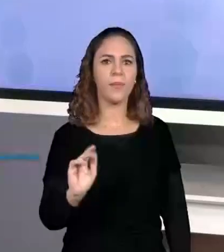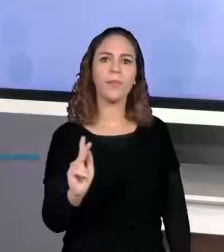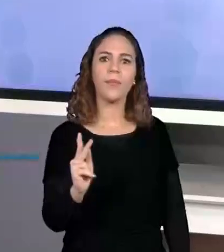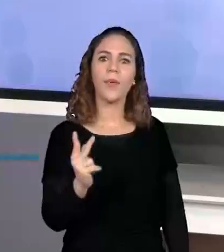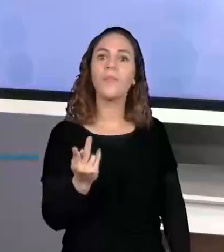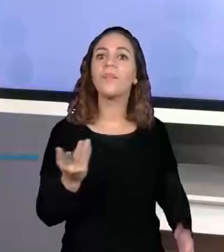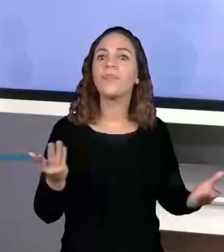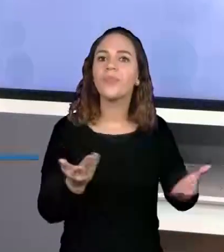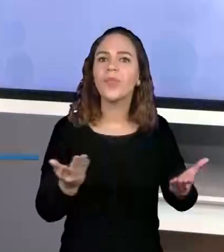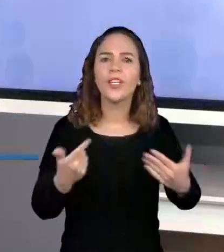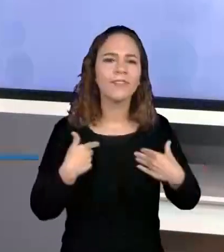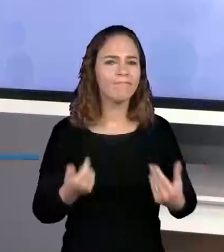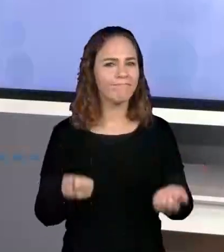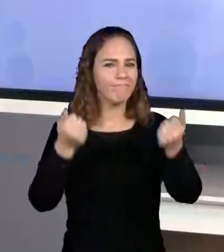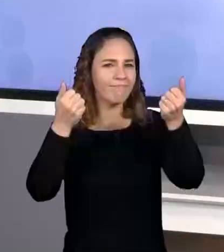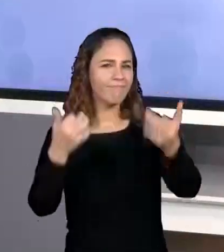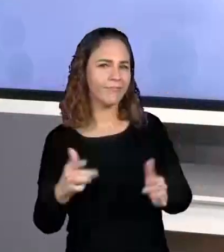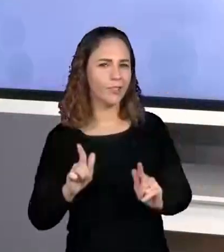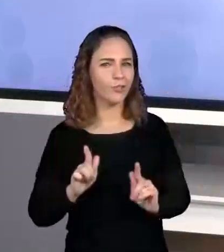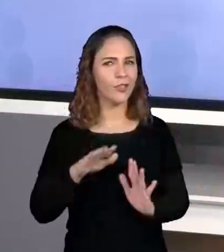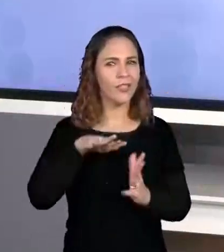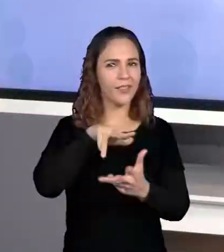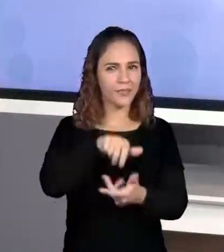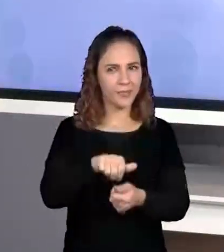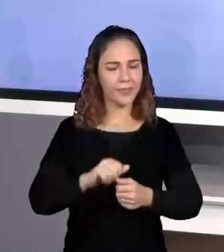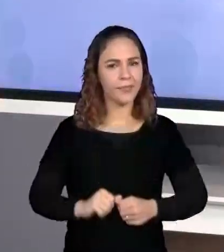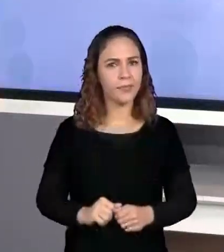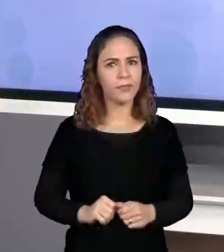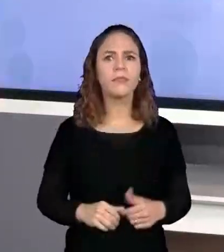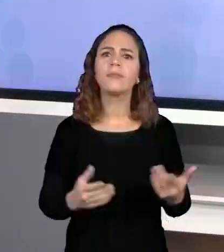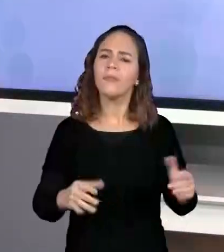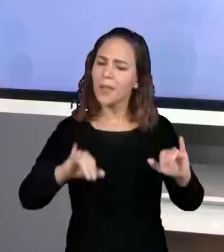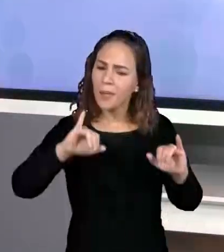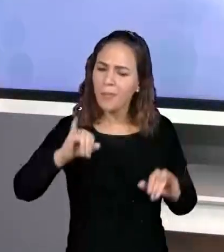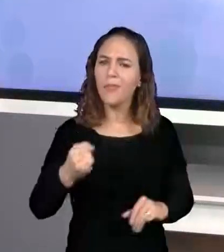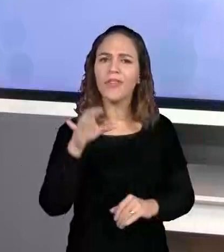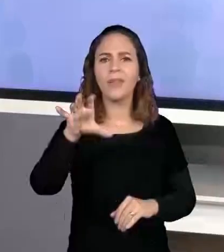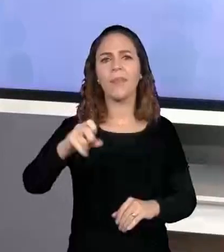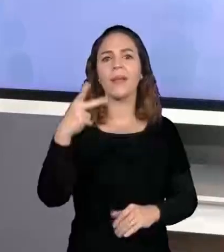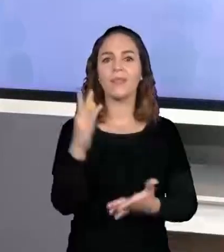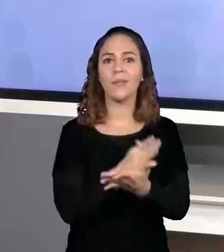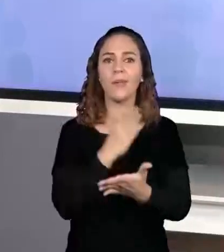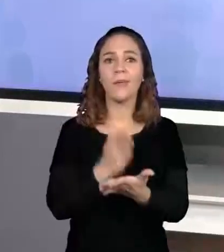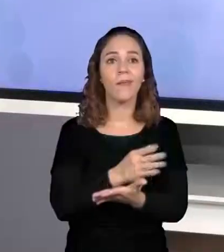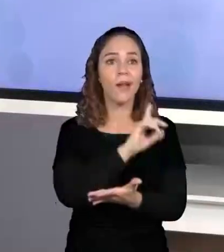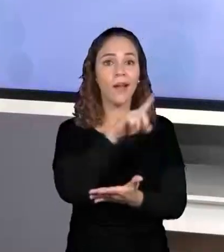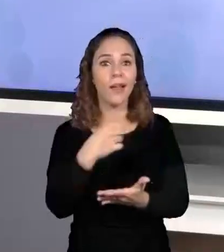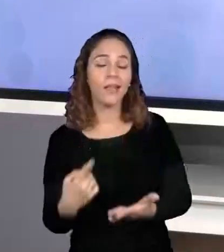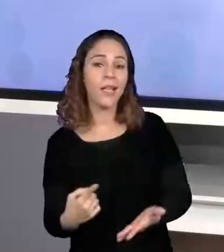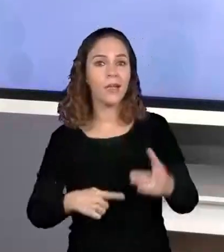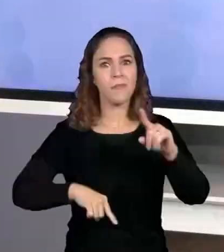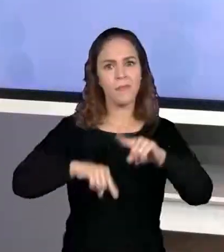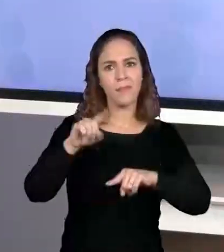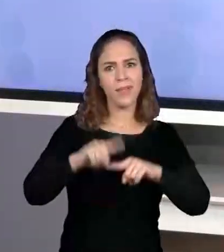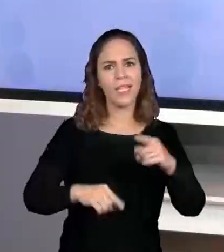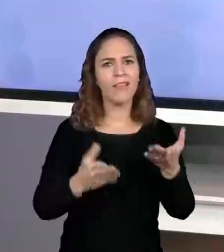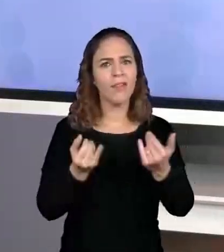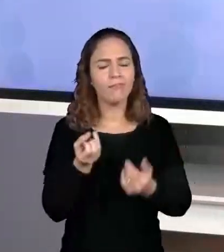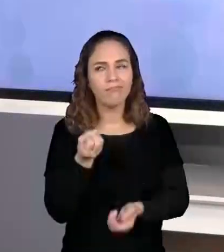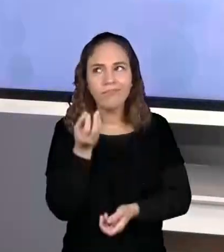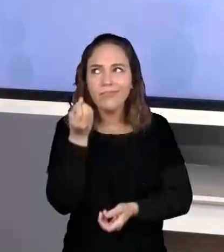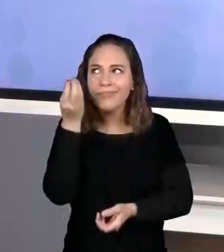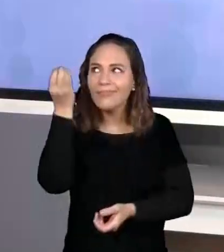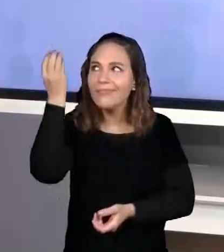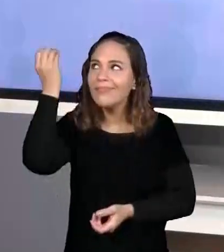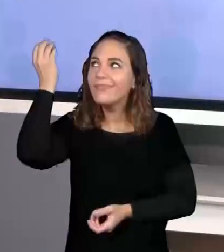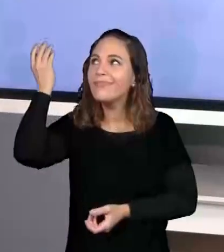geografia. Então, separe aí seu caderno, material e vamos aí viajar junto com o professor Seba na aula que